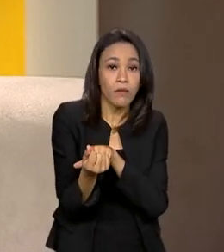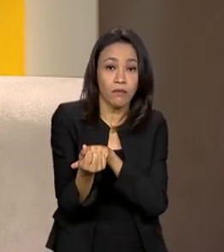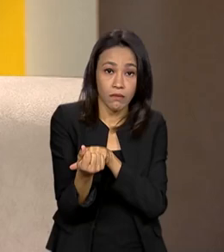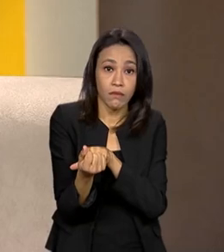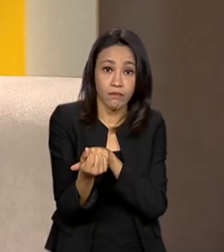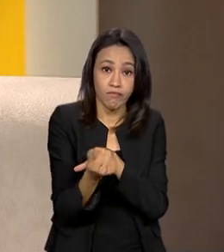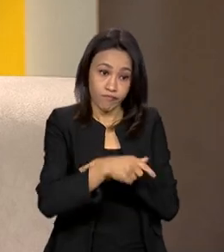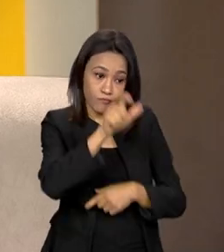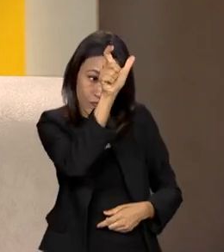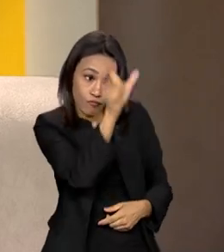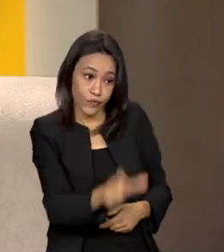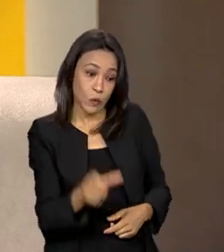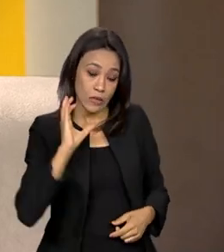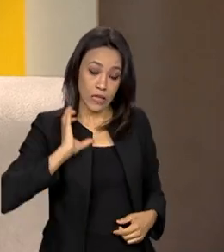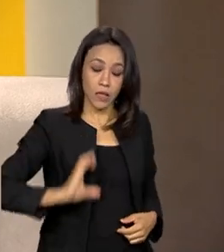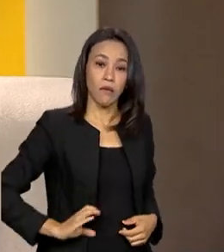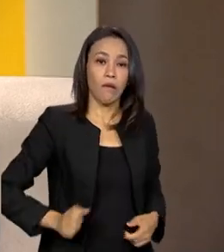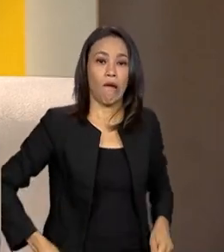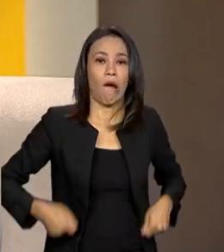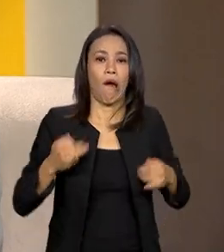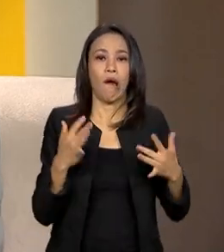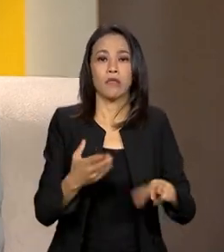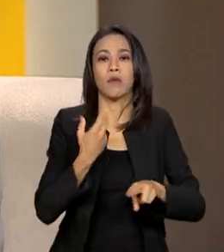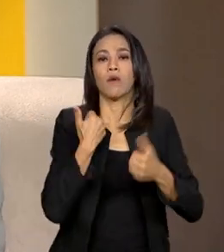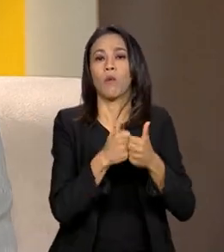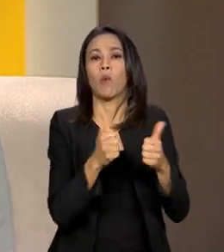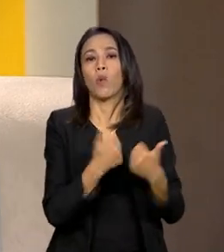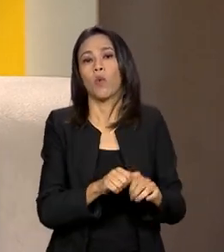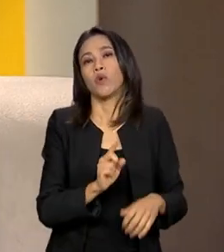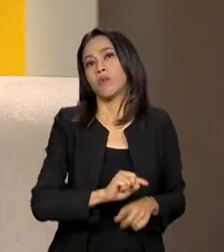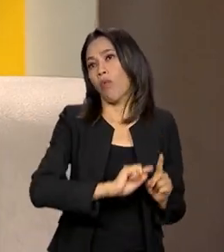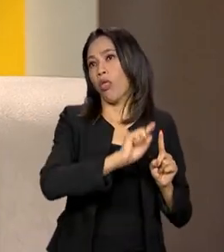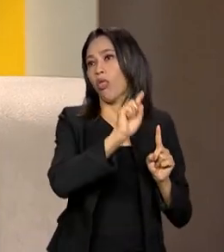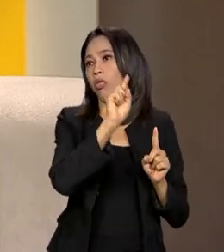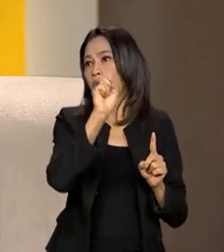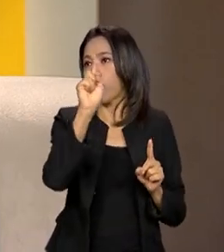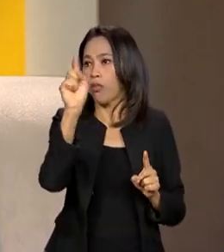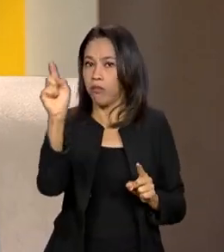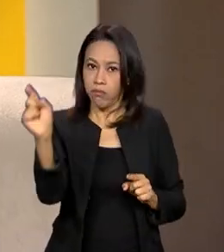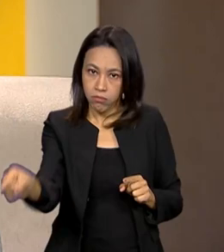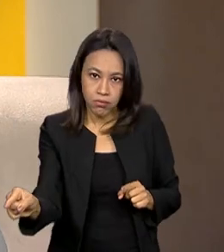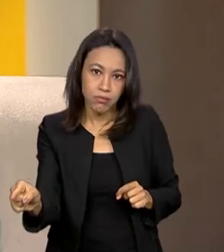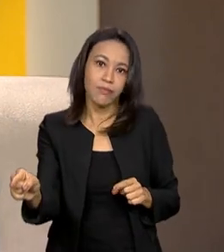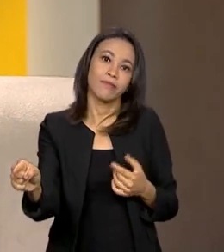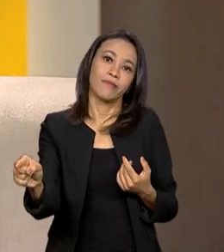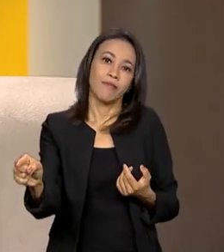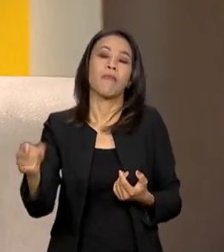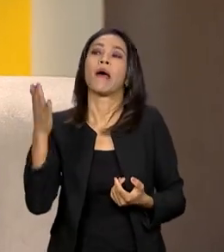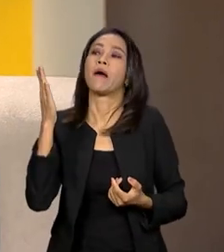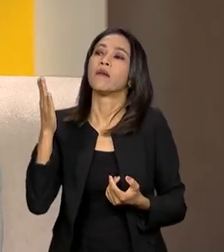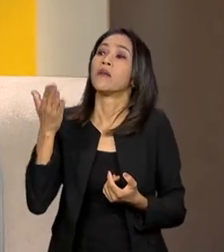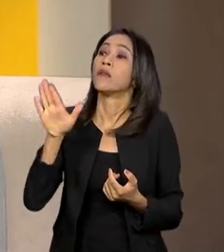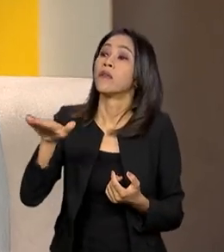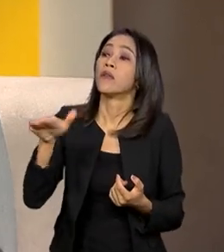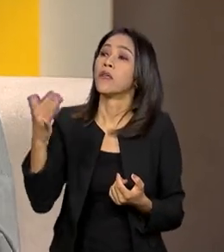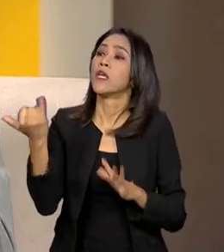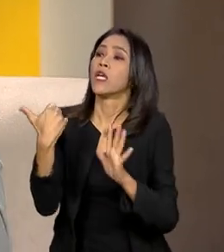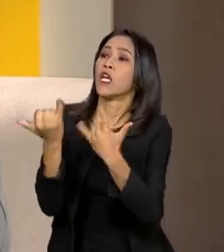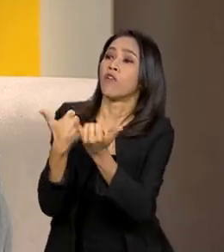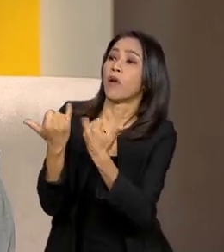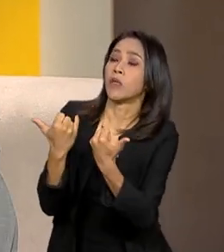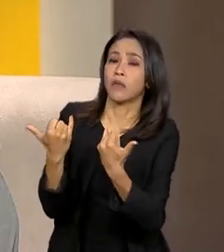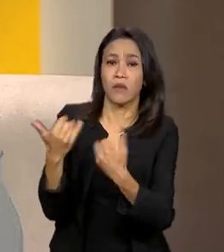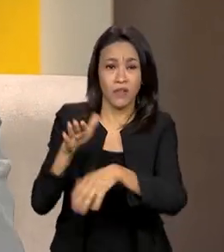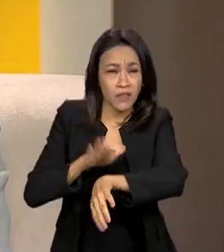que deixa de gastar com transporte, que antigamente ele tinha que ir a um balcão. O próprio